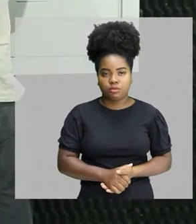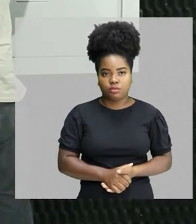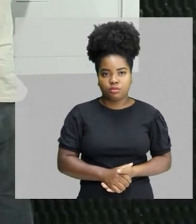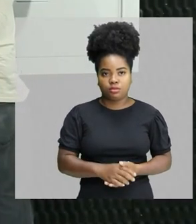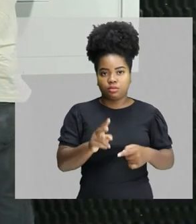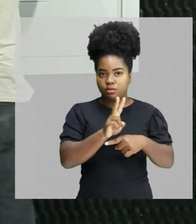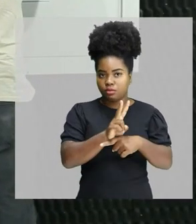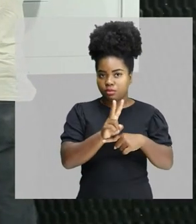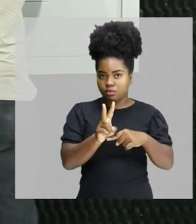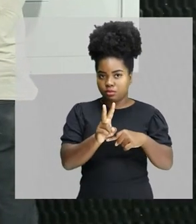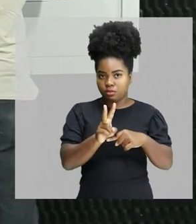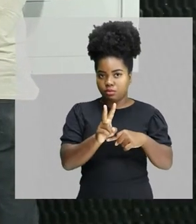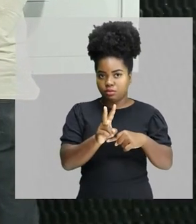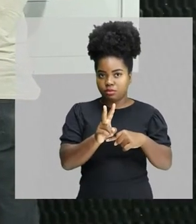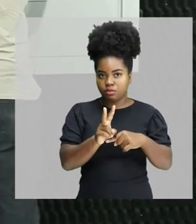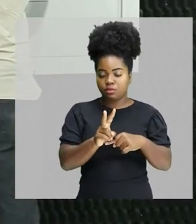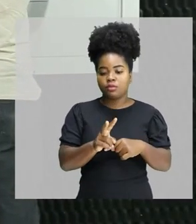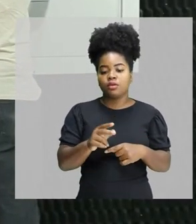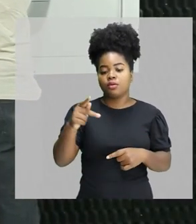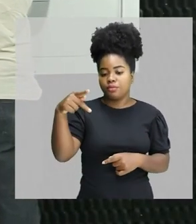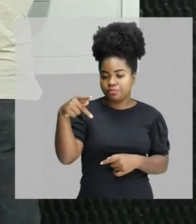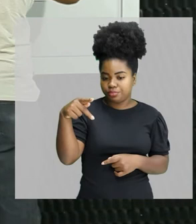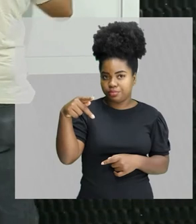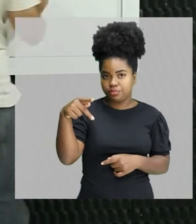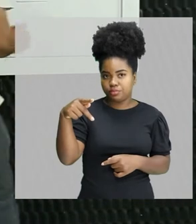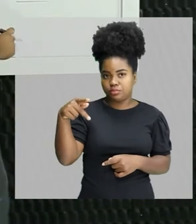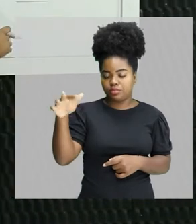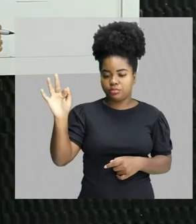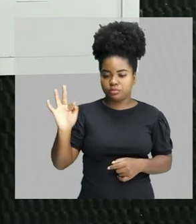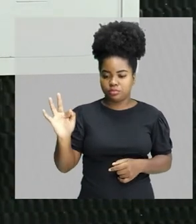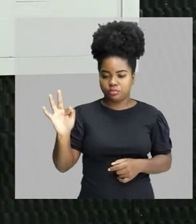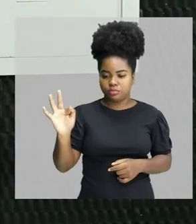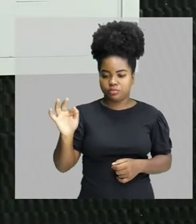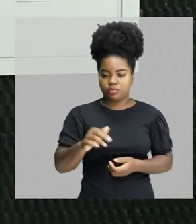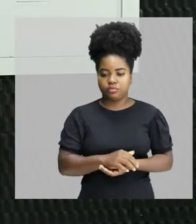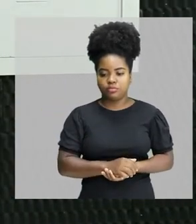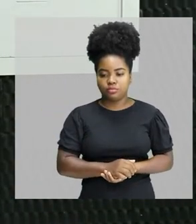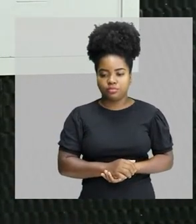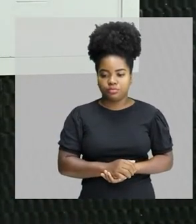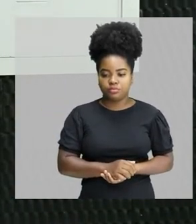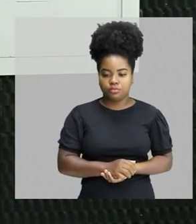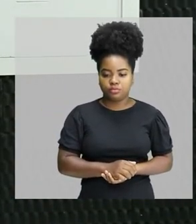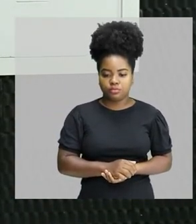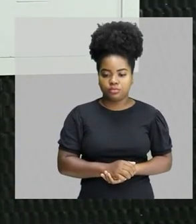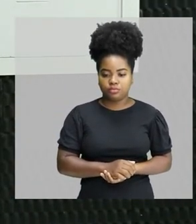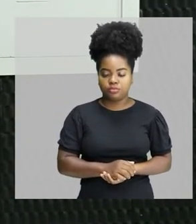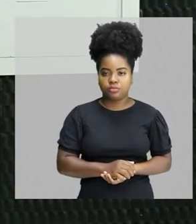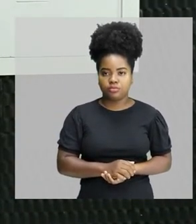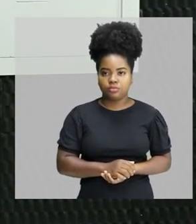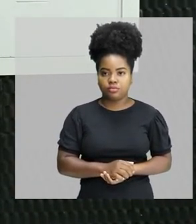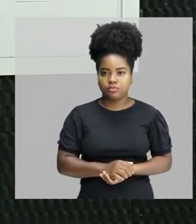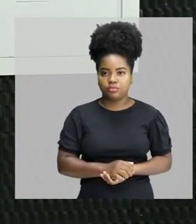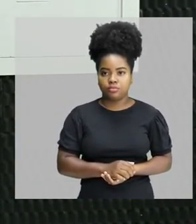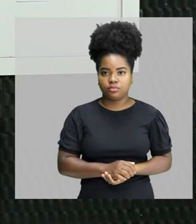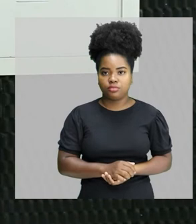Velocidade é comprimento de onda vezes a frequência. Certo? Comprimento de onda vezes a